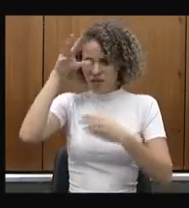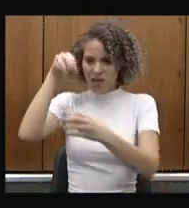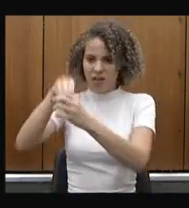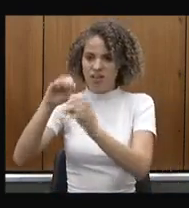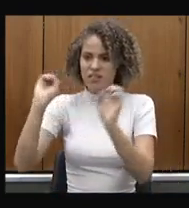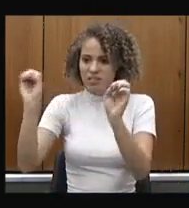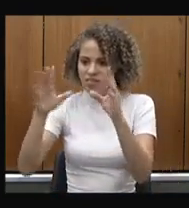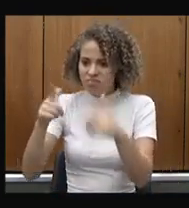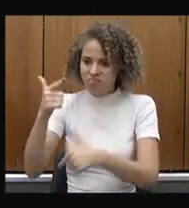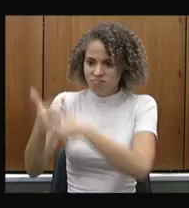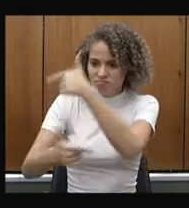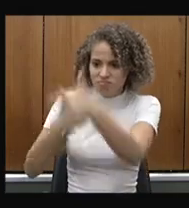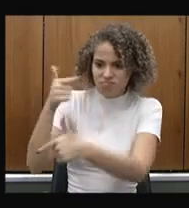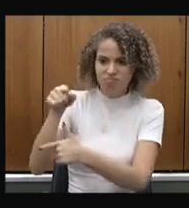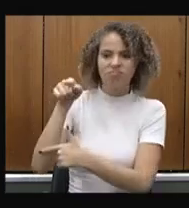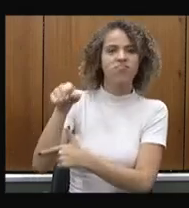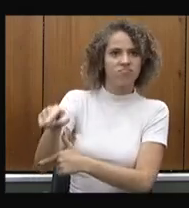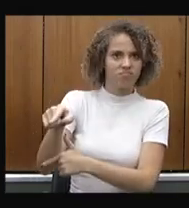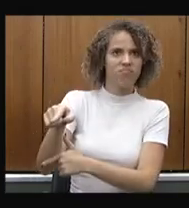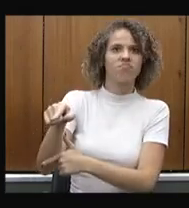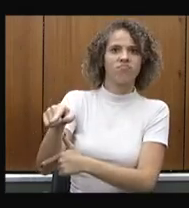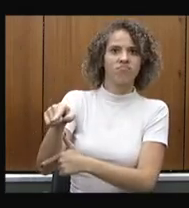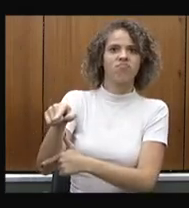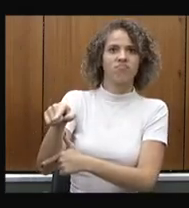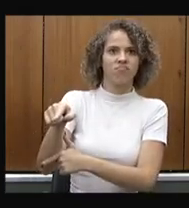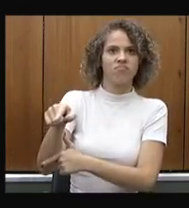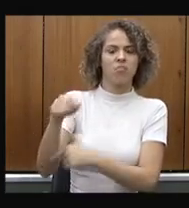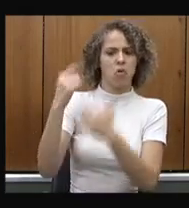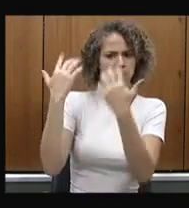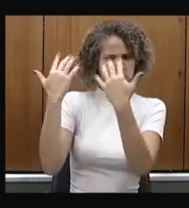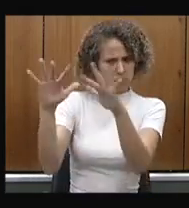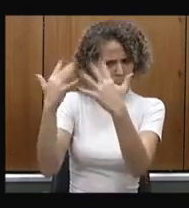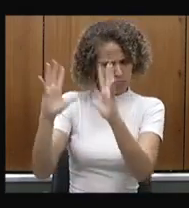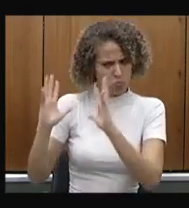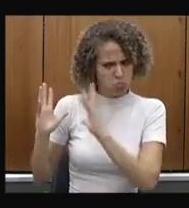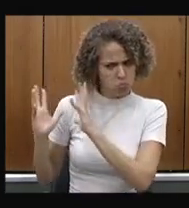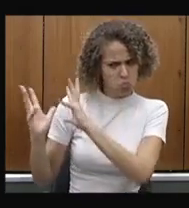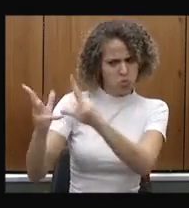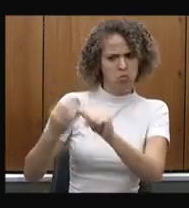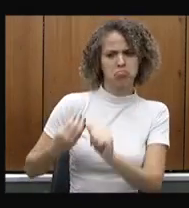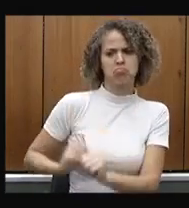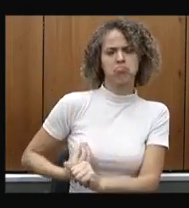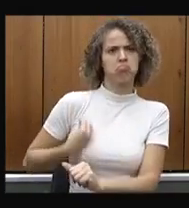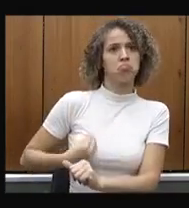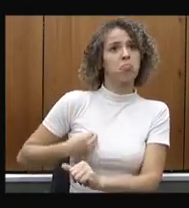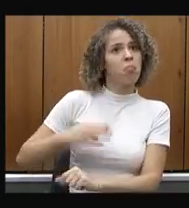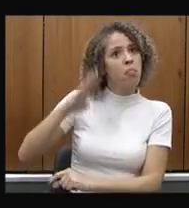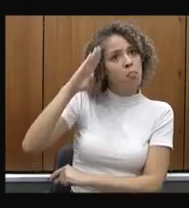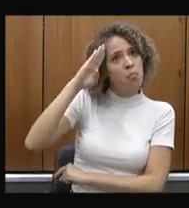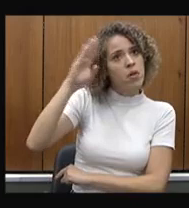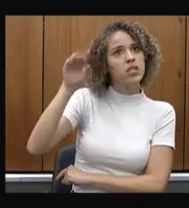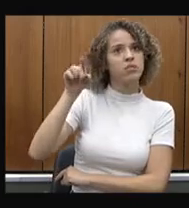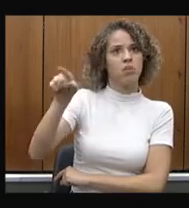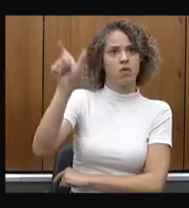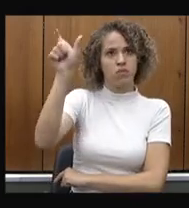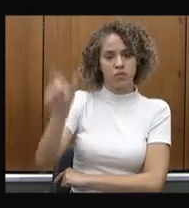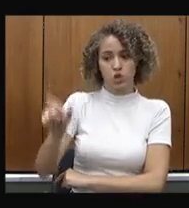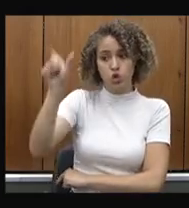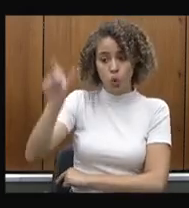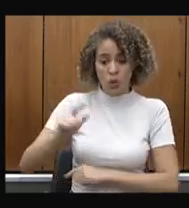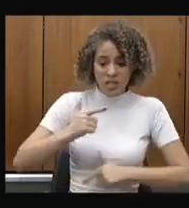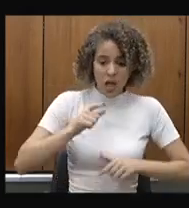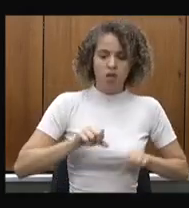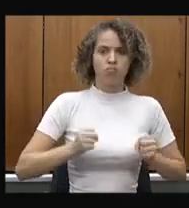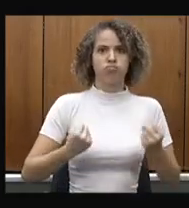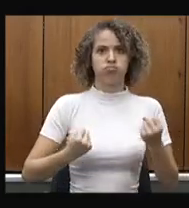trabalho belíssimo o SAMU faz né quero parabenizar todos os SAMUzeiros principalmente os condutores que